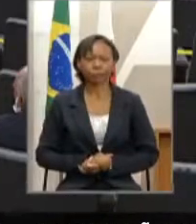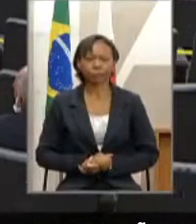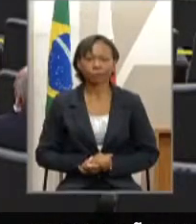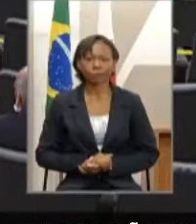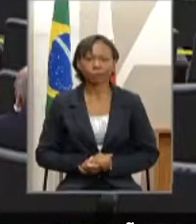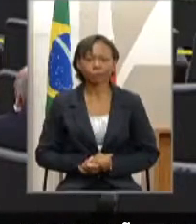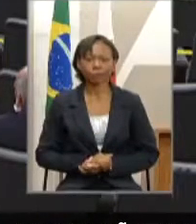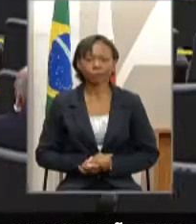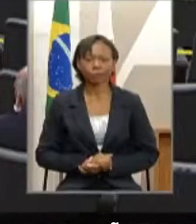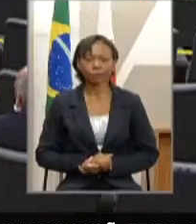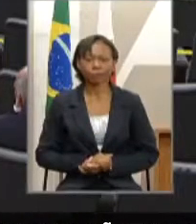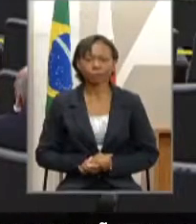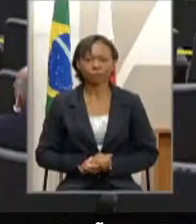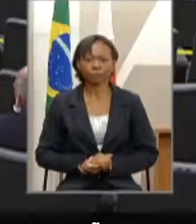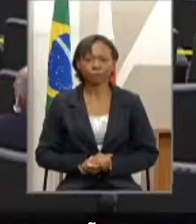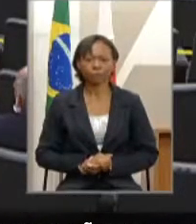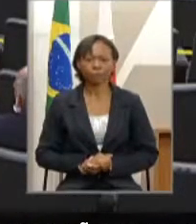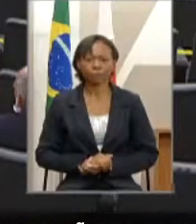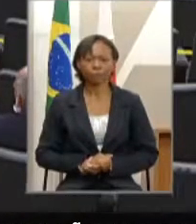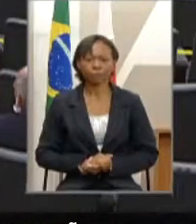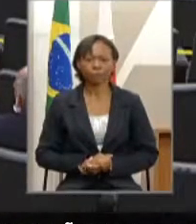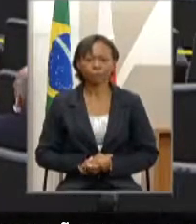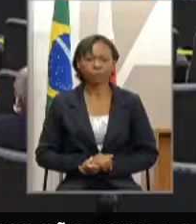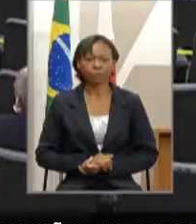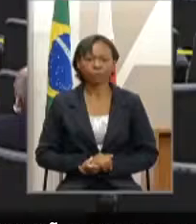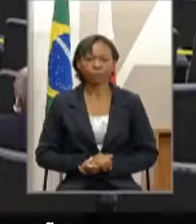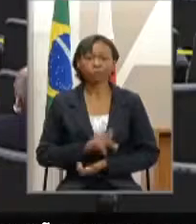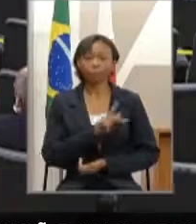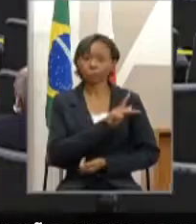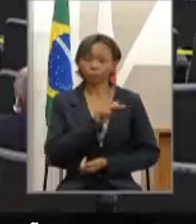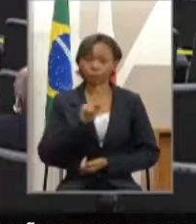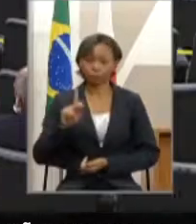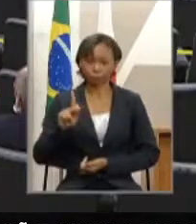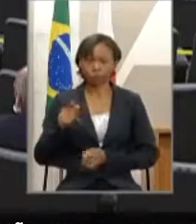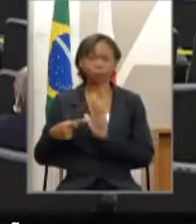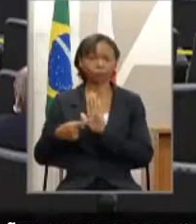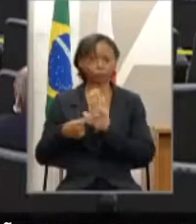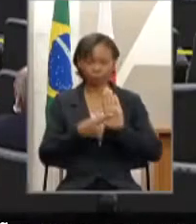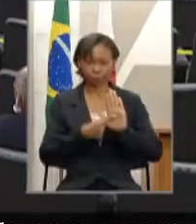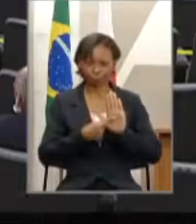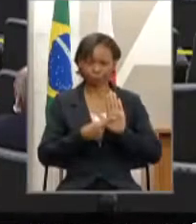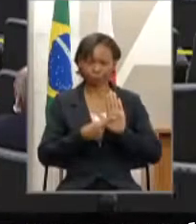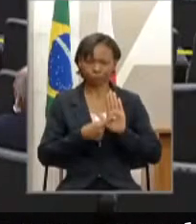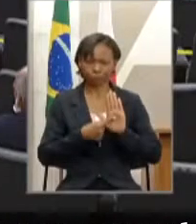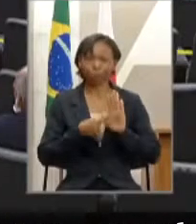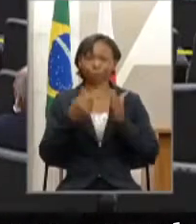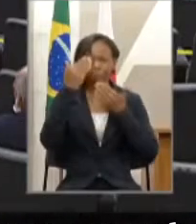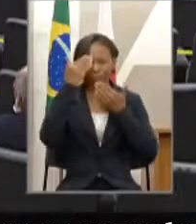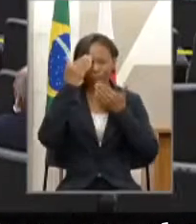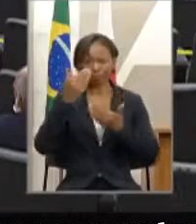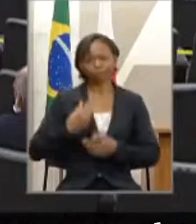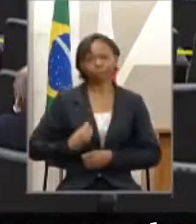discussões. A presidência registra e agradece a participação